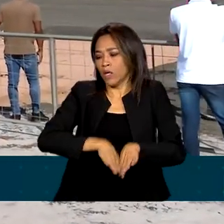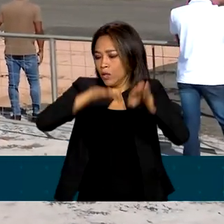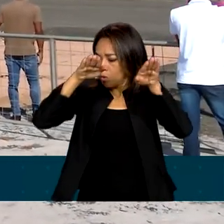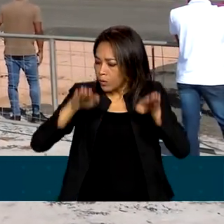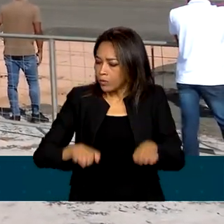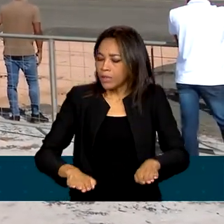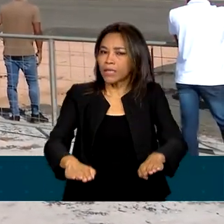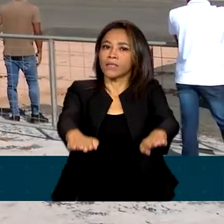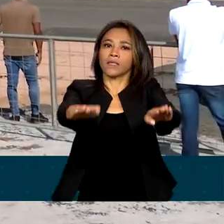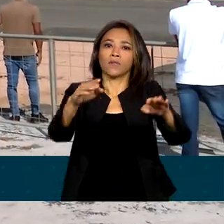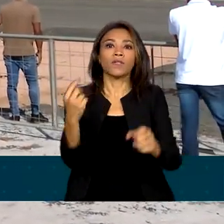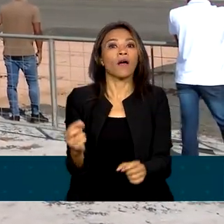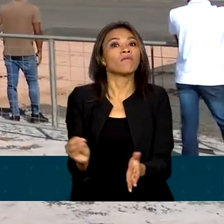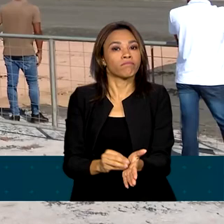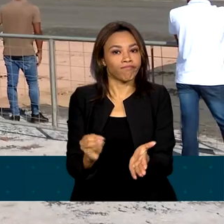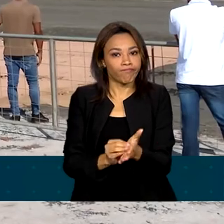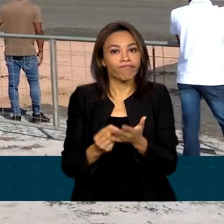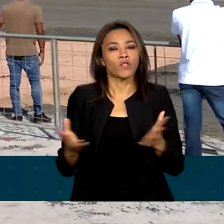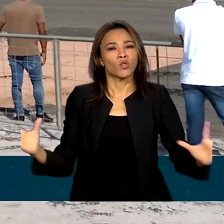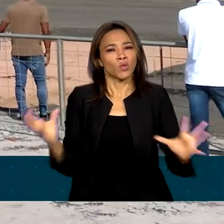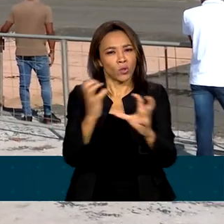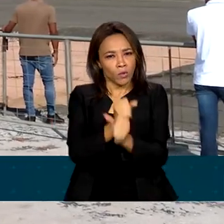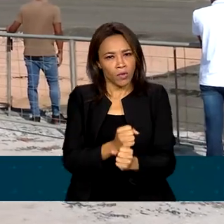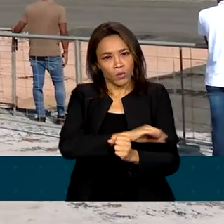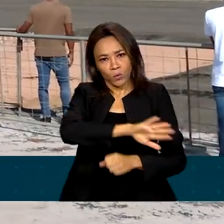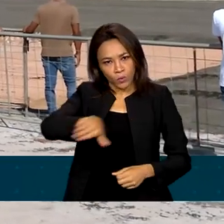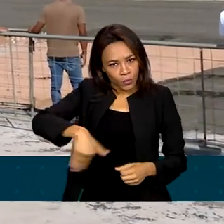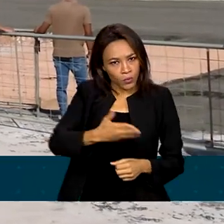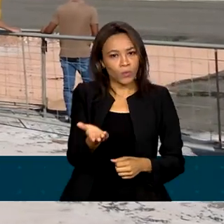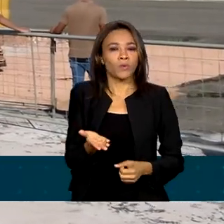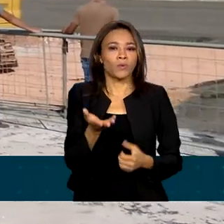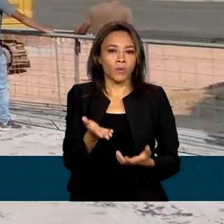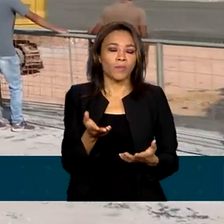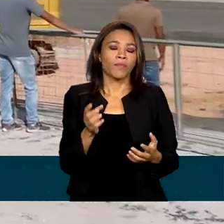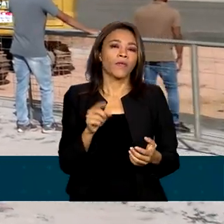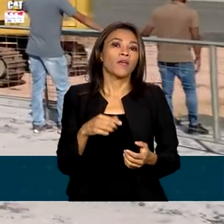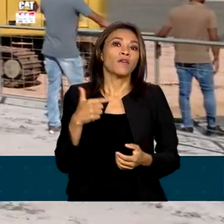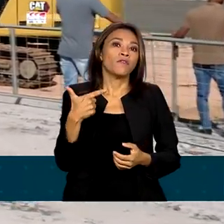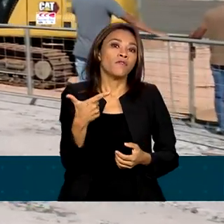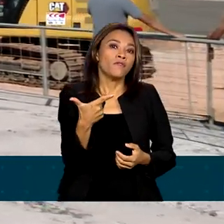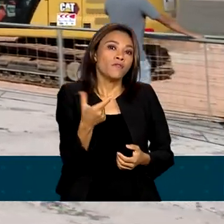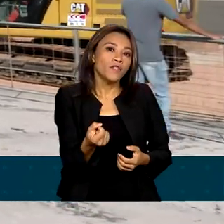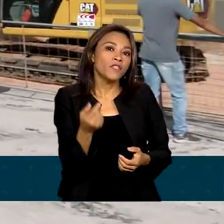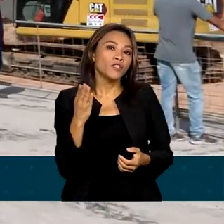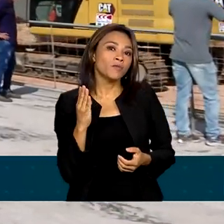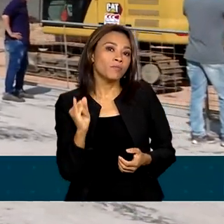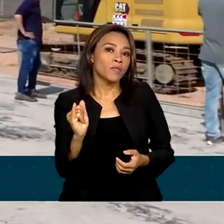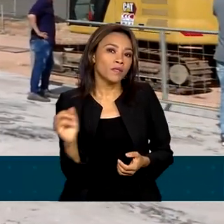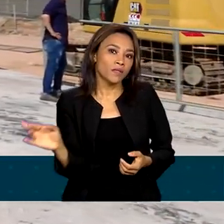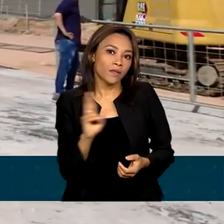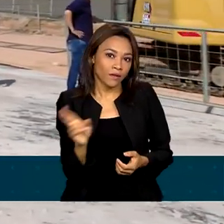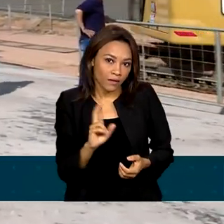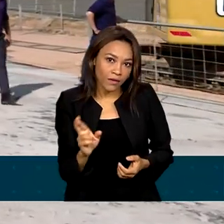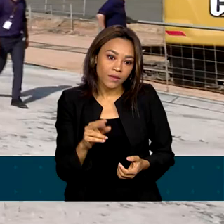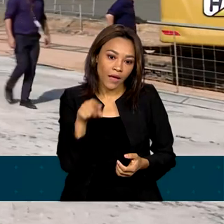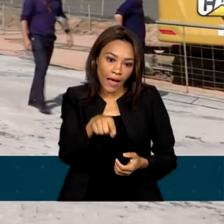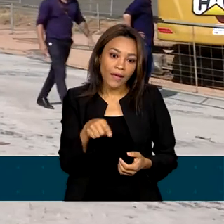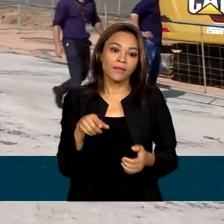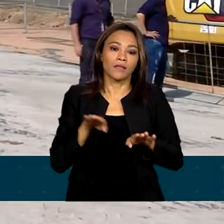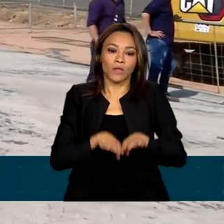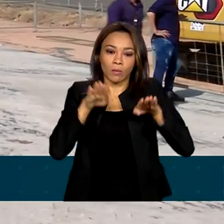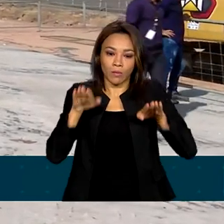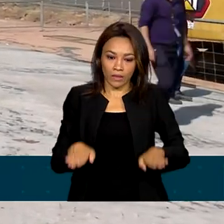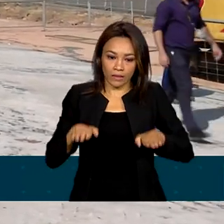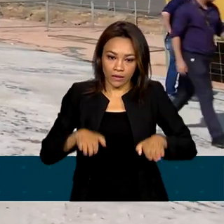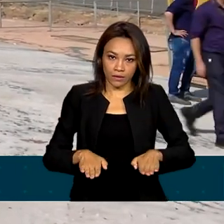rodovias. O valor total dessas obras inacabadas chega a 20 bilhões de reais. A duplicação aqui foi